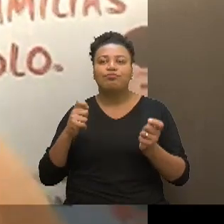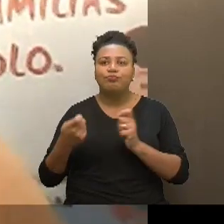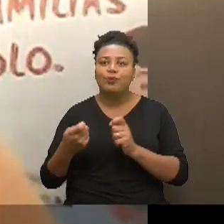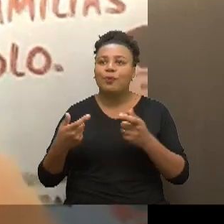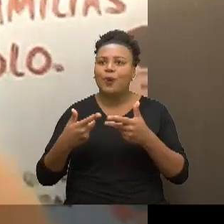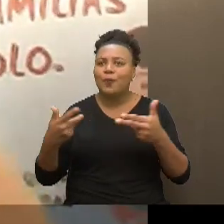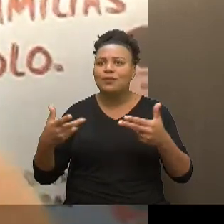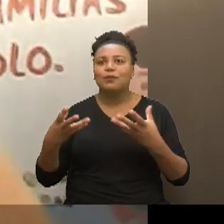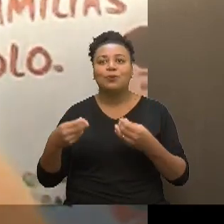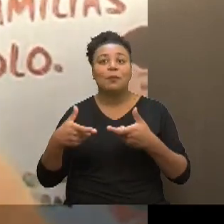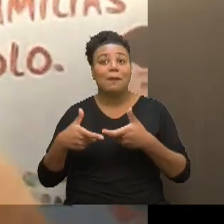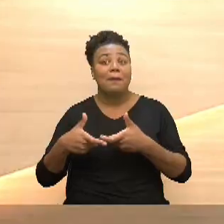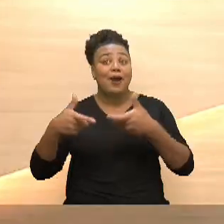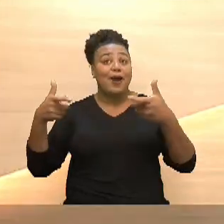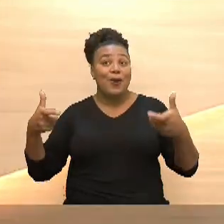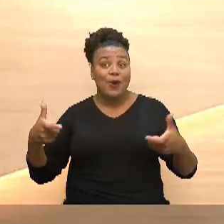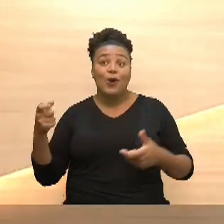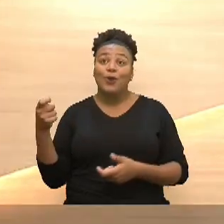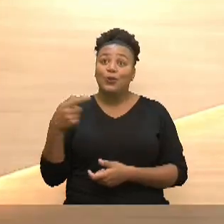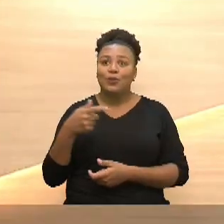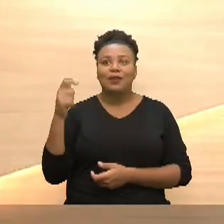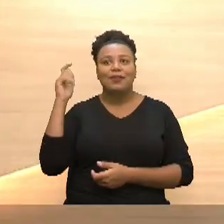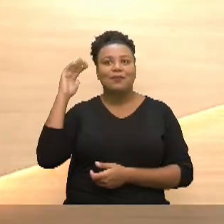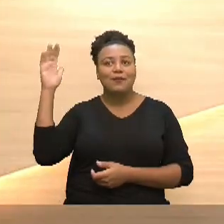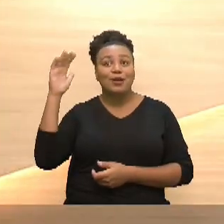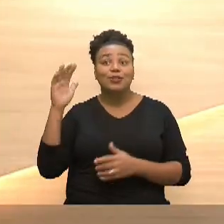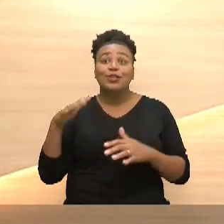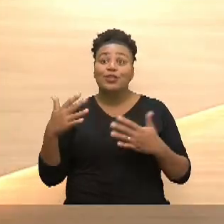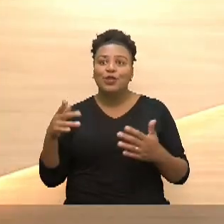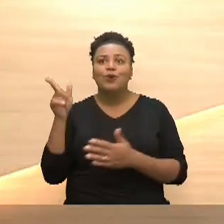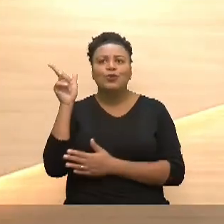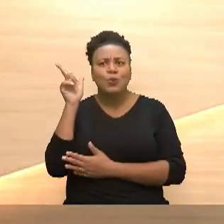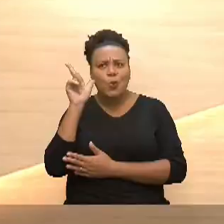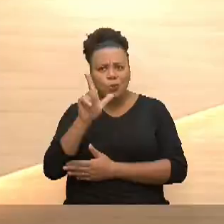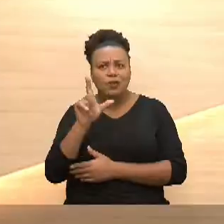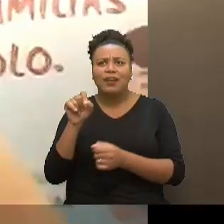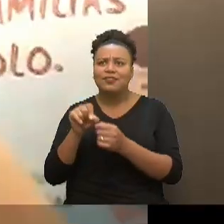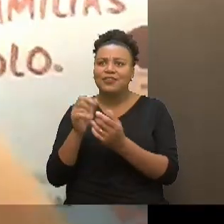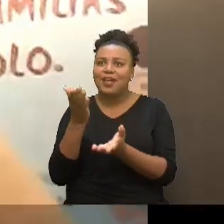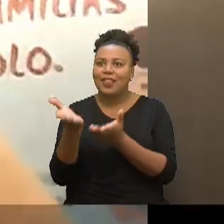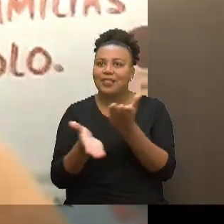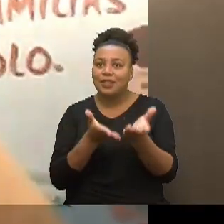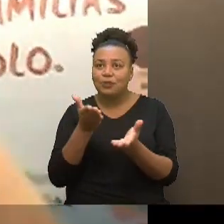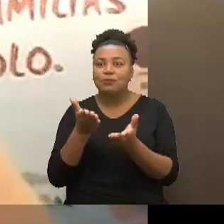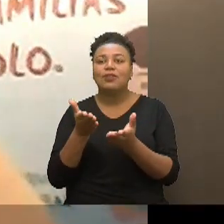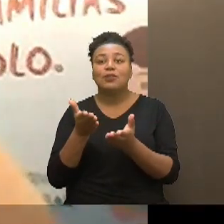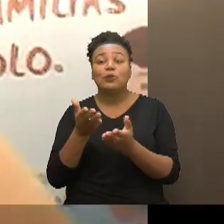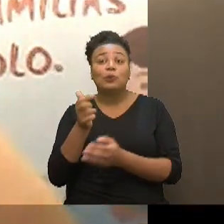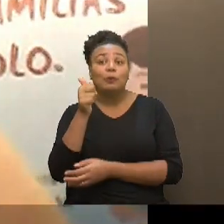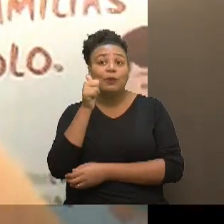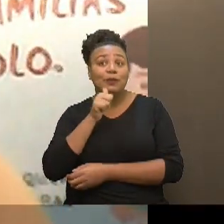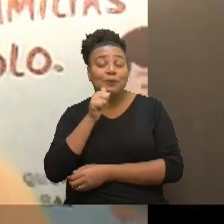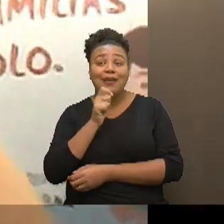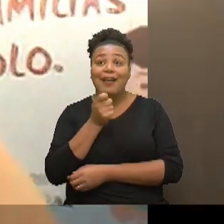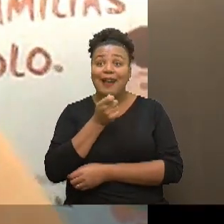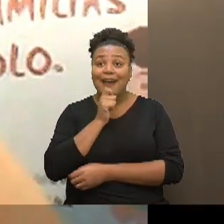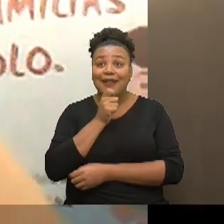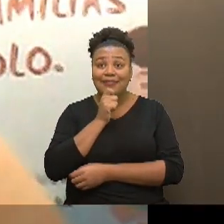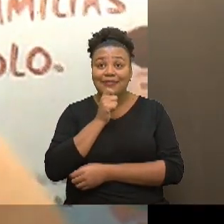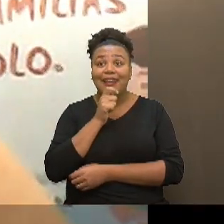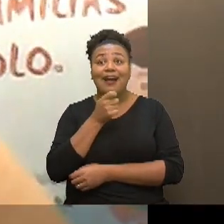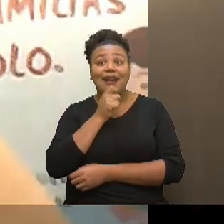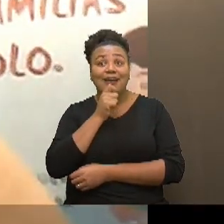coisa muito maior né do que a gente esperava né então a gente consegue prestar esse atendimento para as mulheres ainda né